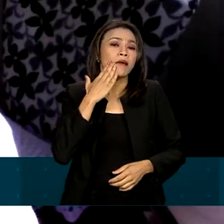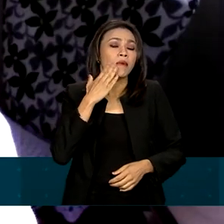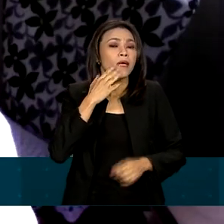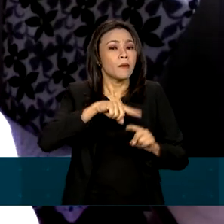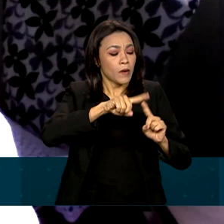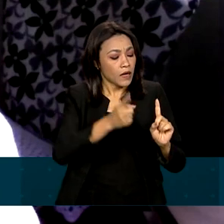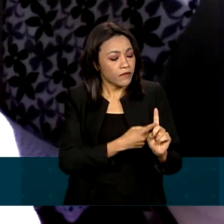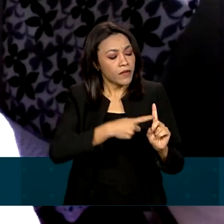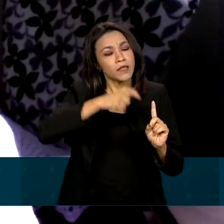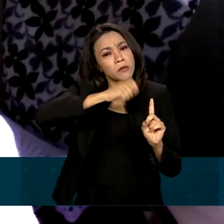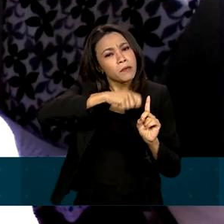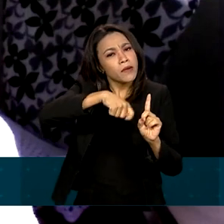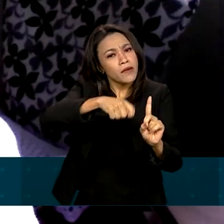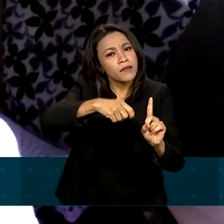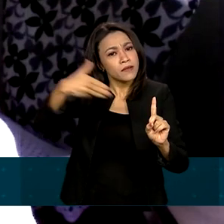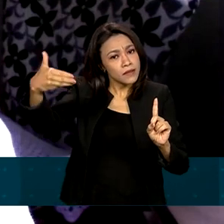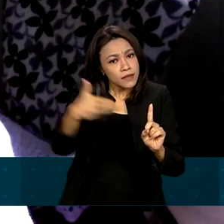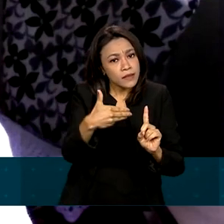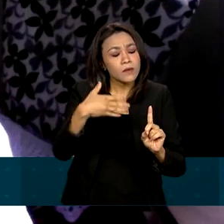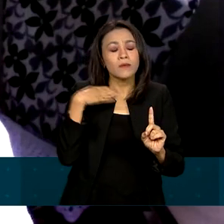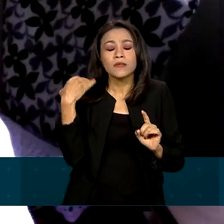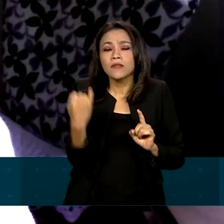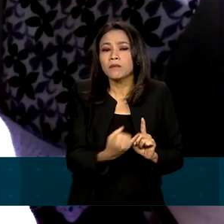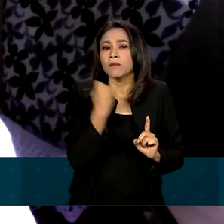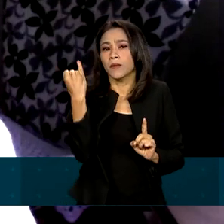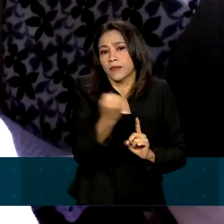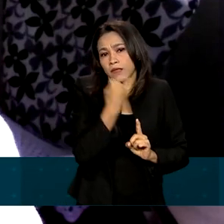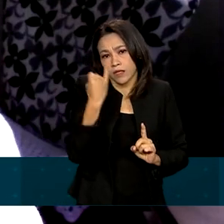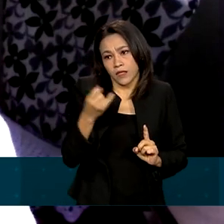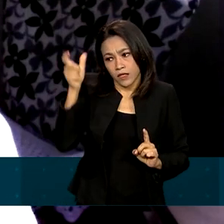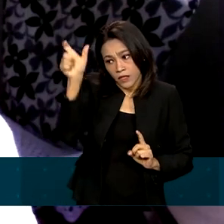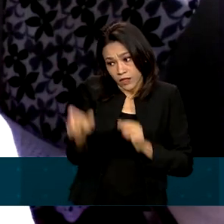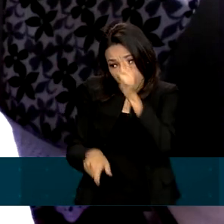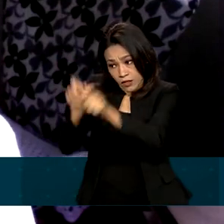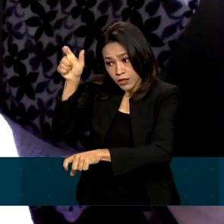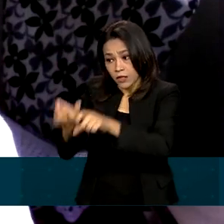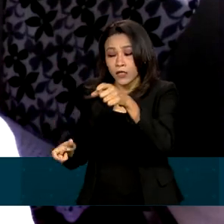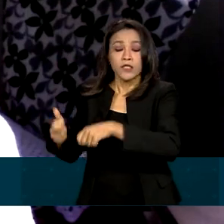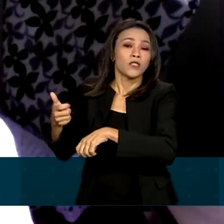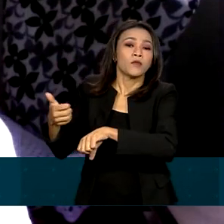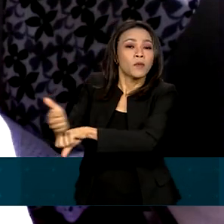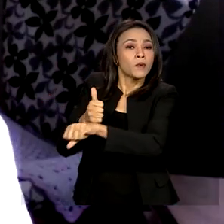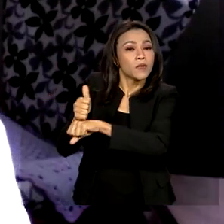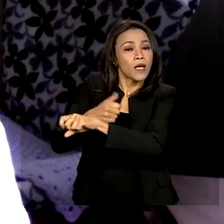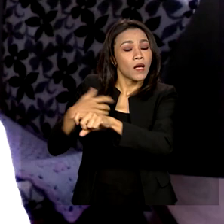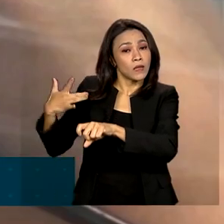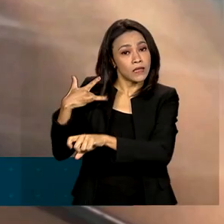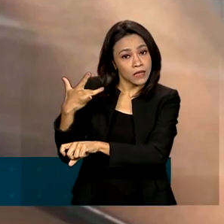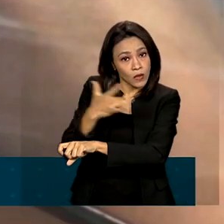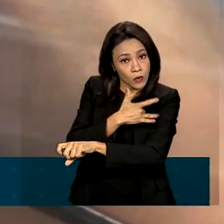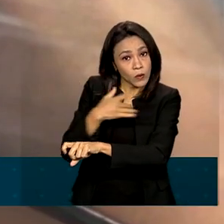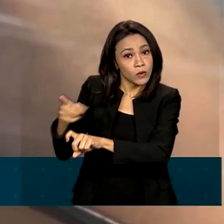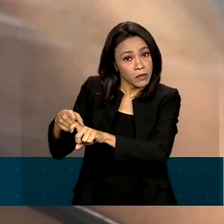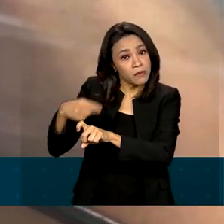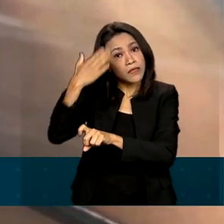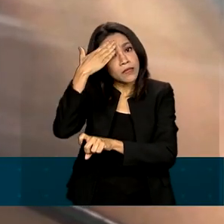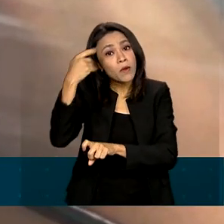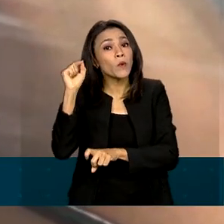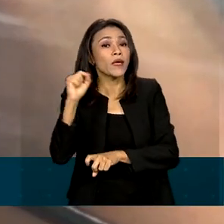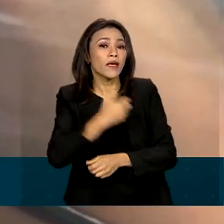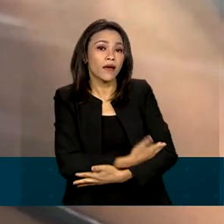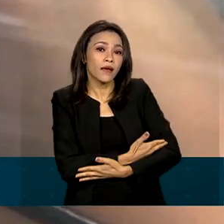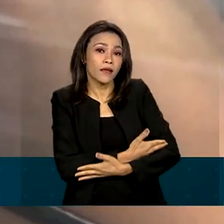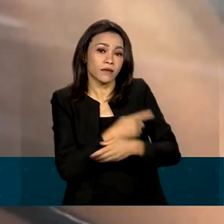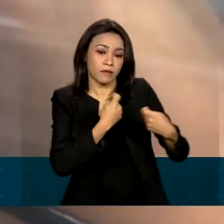elemento mais importante para o profissional de saúde saber o que aquela criança precisa. O teste é feito na